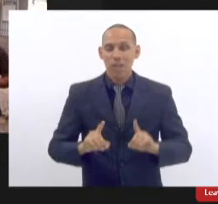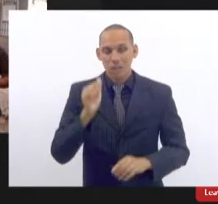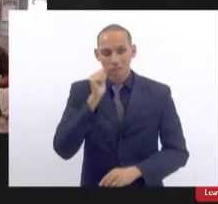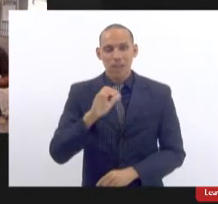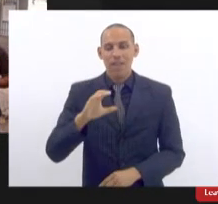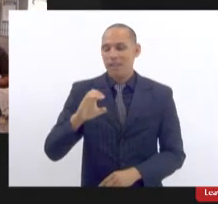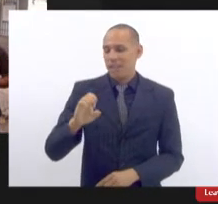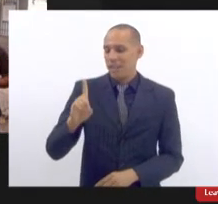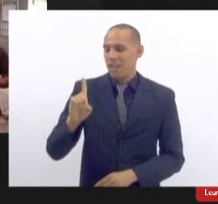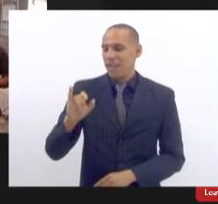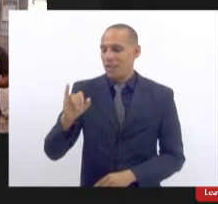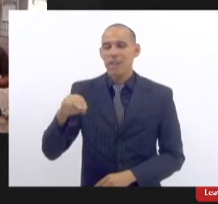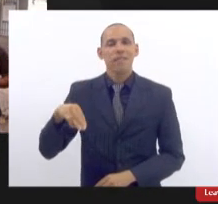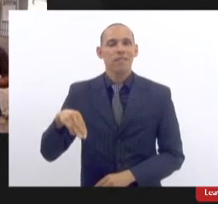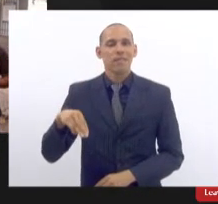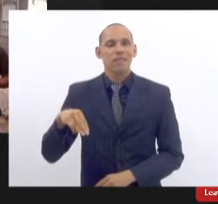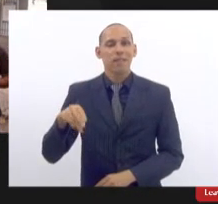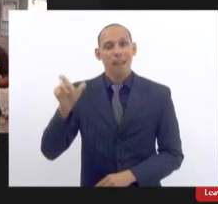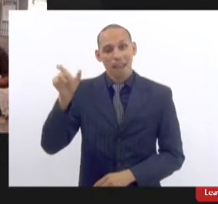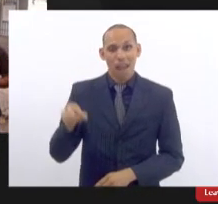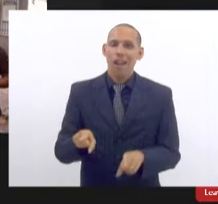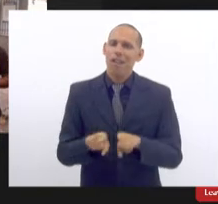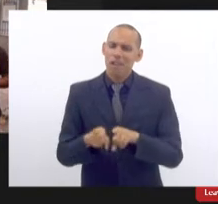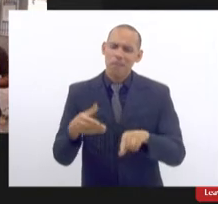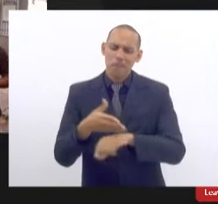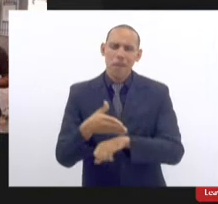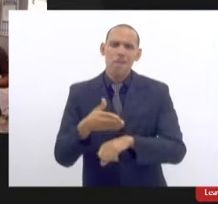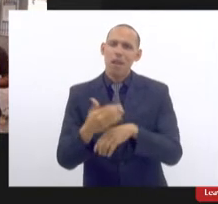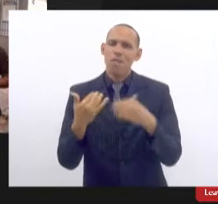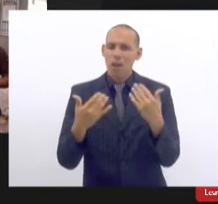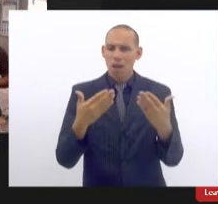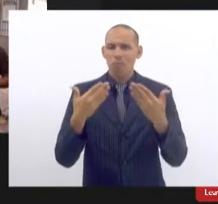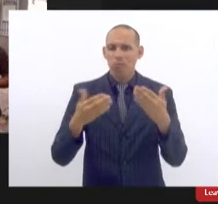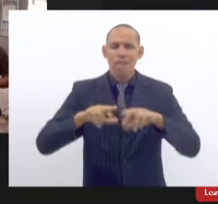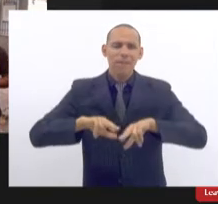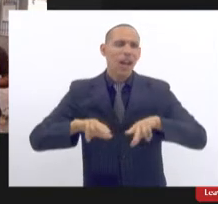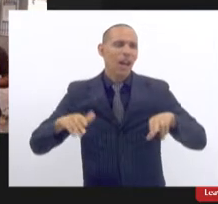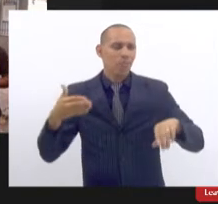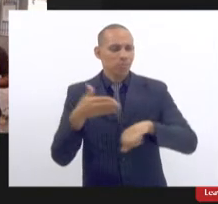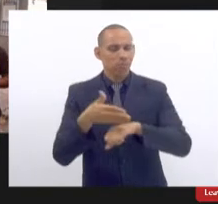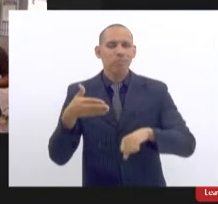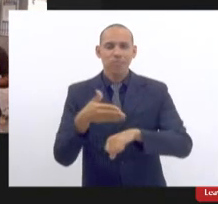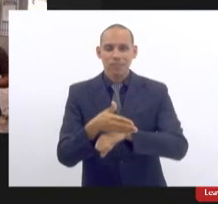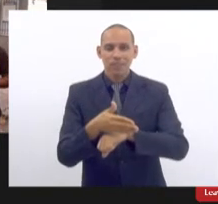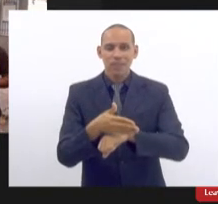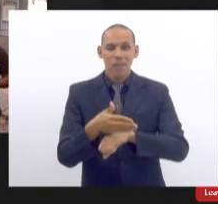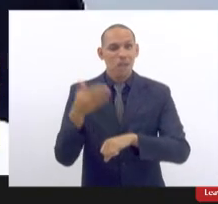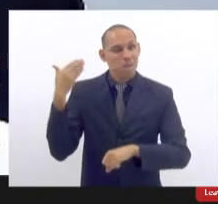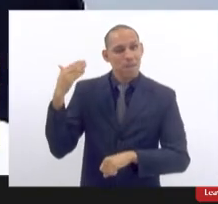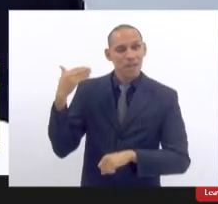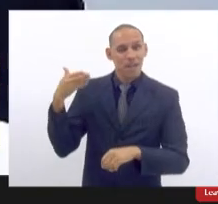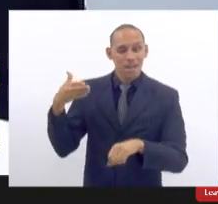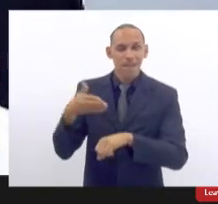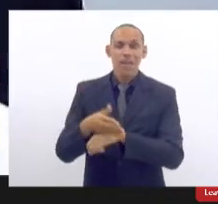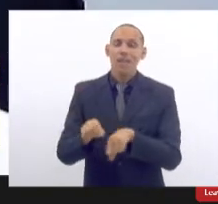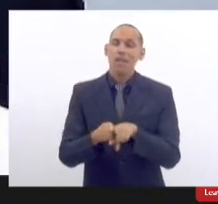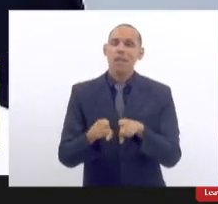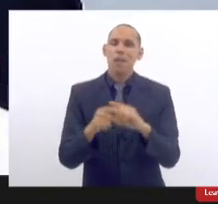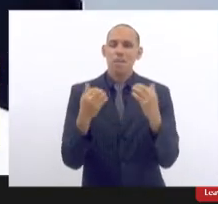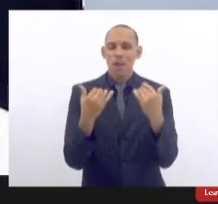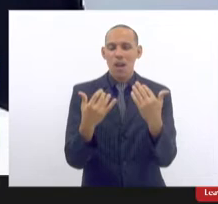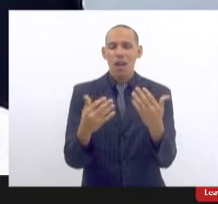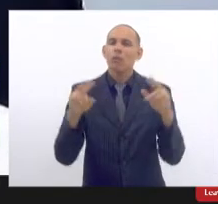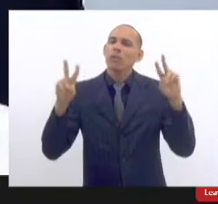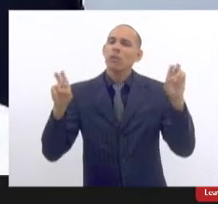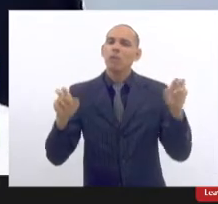A Helena também participou de várias audiências nossas sobre vários temas. Recentemente, nós fizemos uma audiência